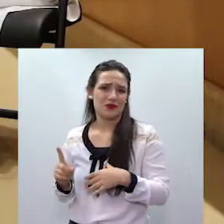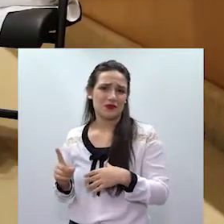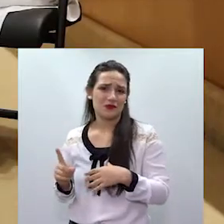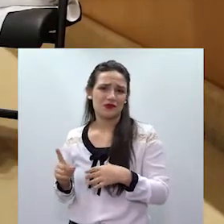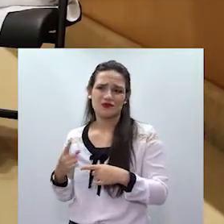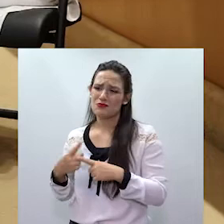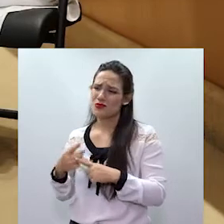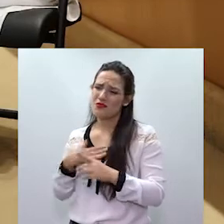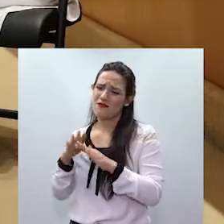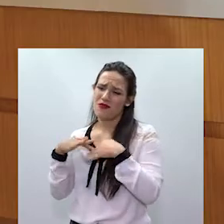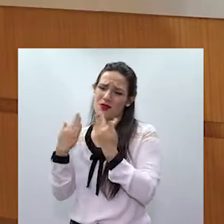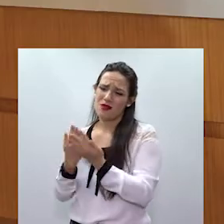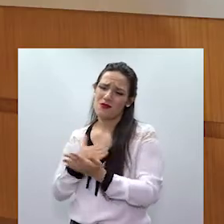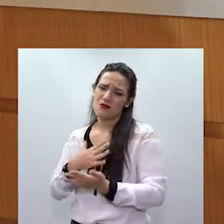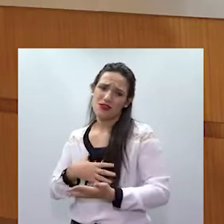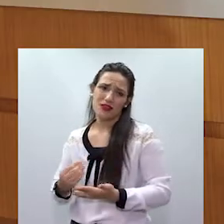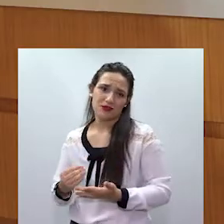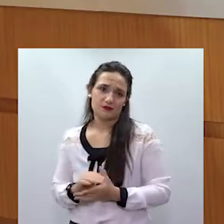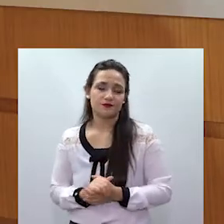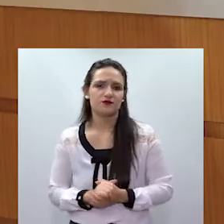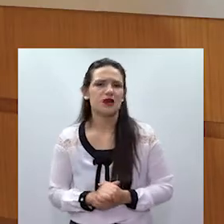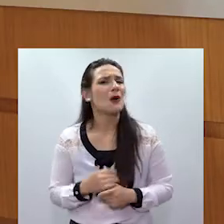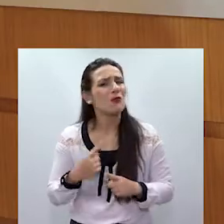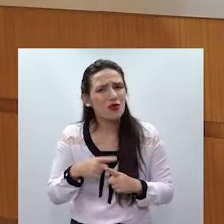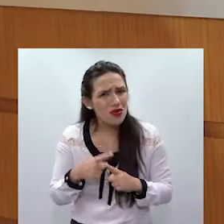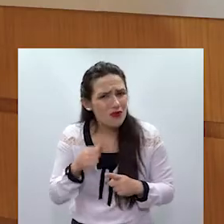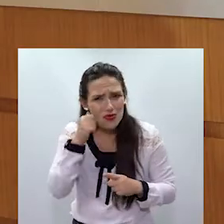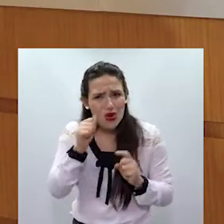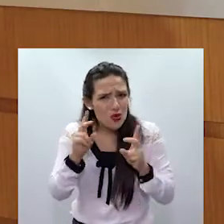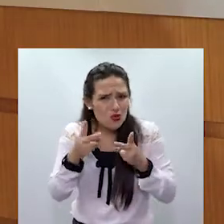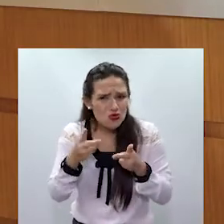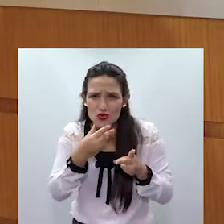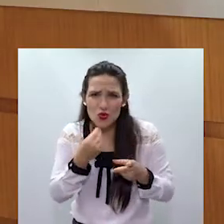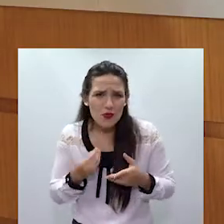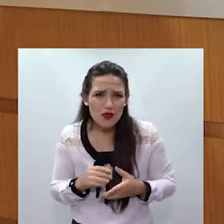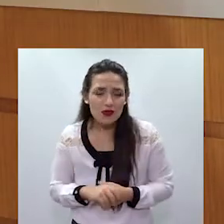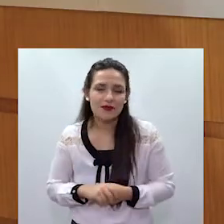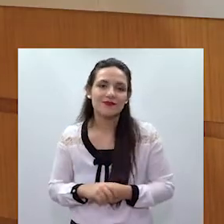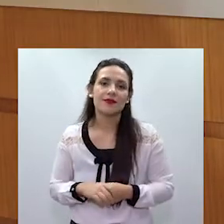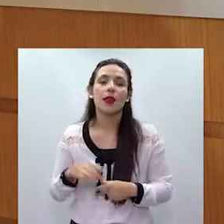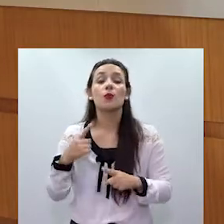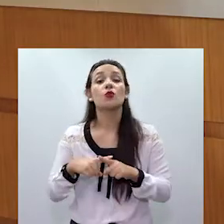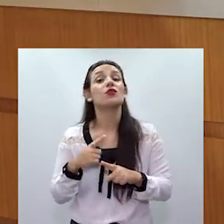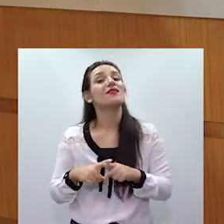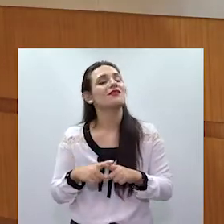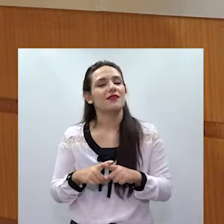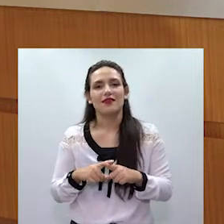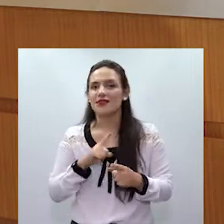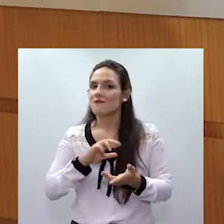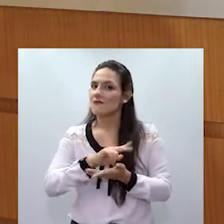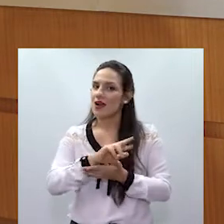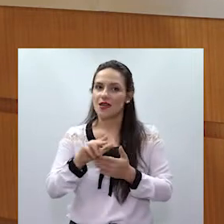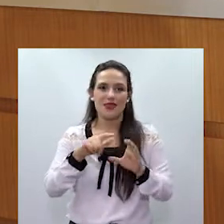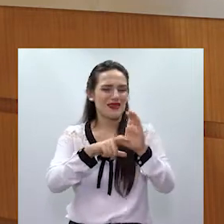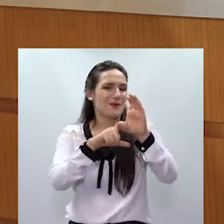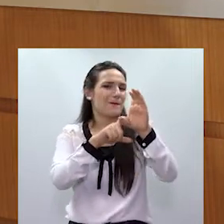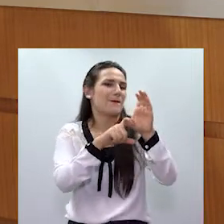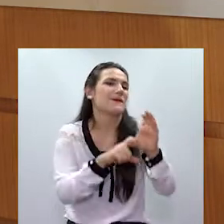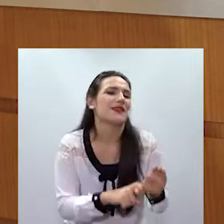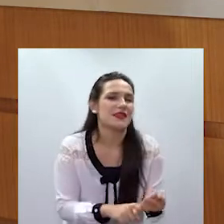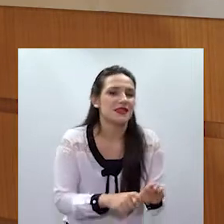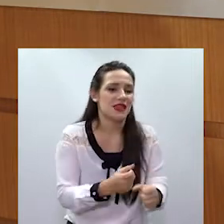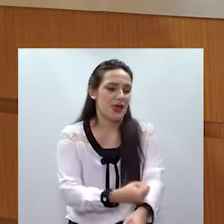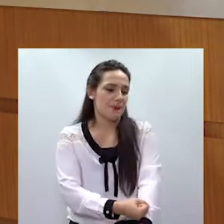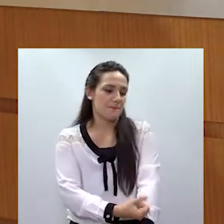vários fatores. Um deles é a dependência emocional, por exemplo. A dependência financeira, por